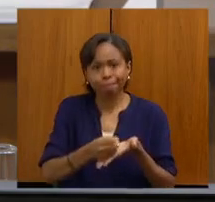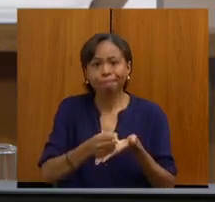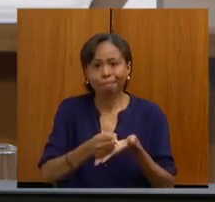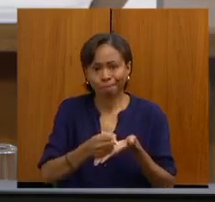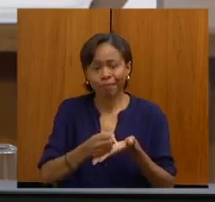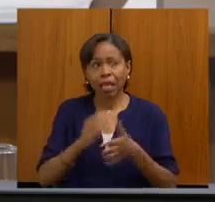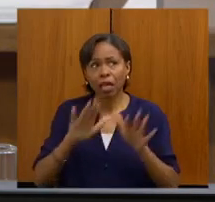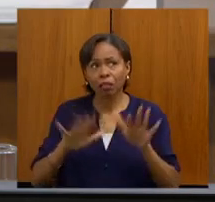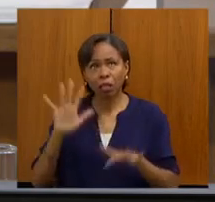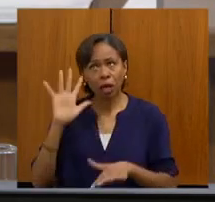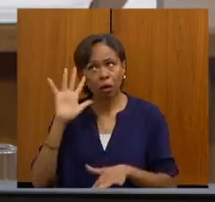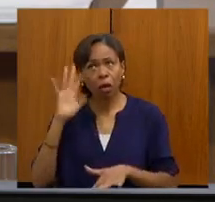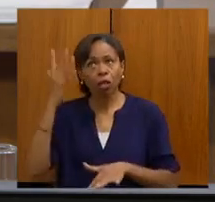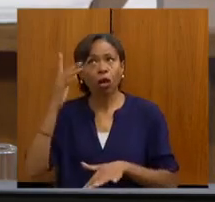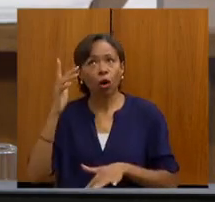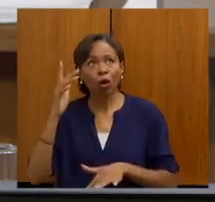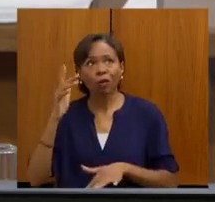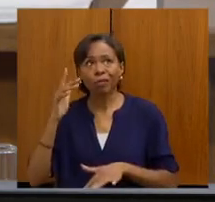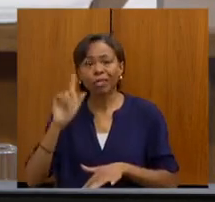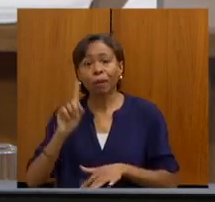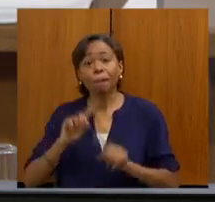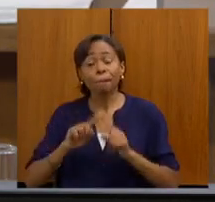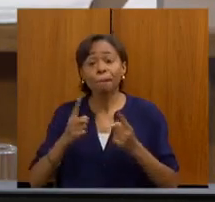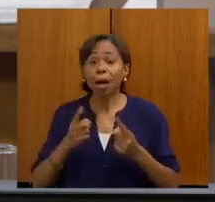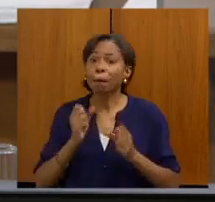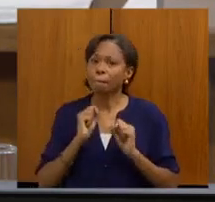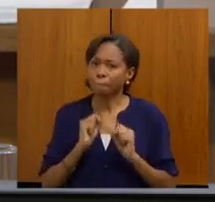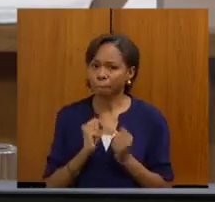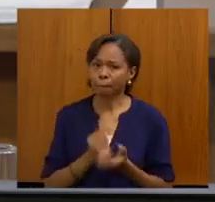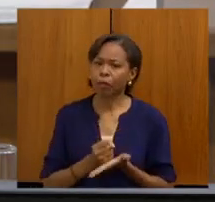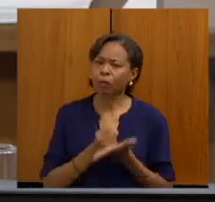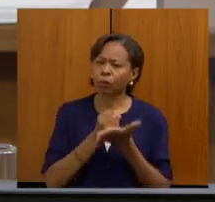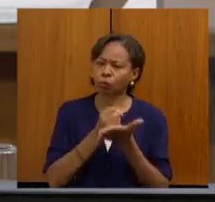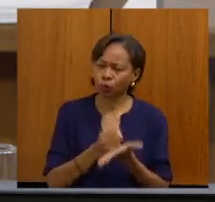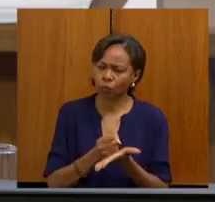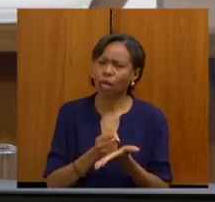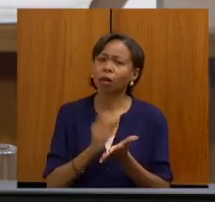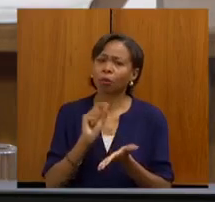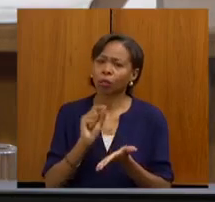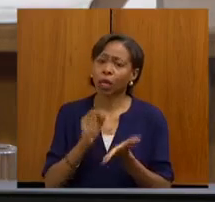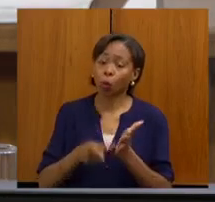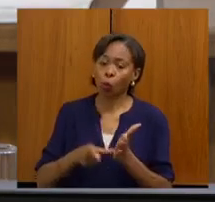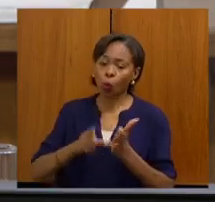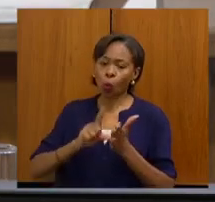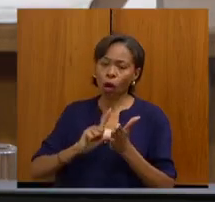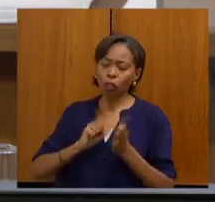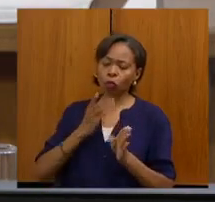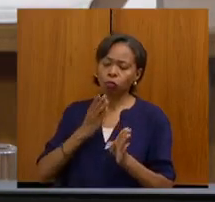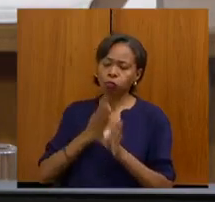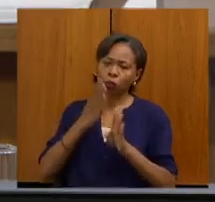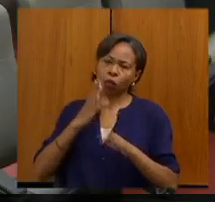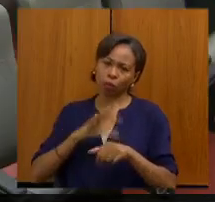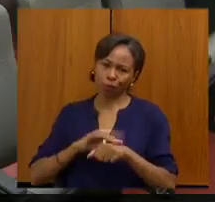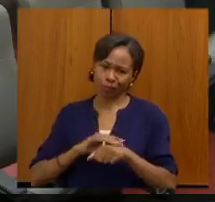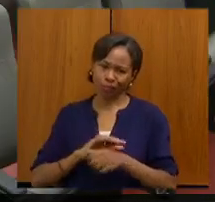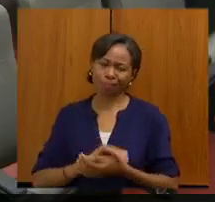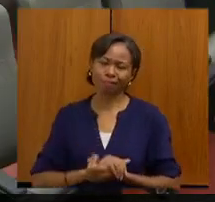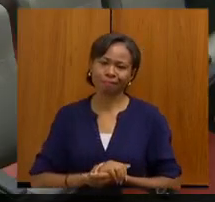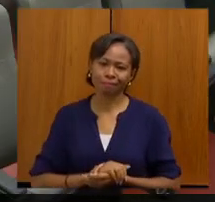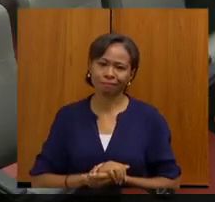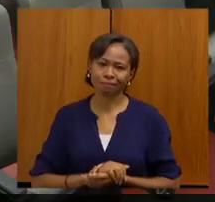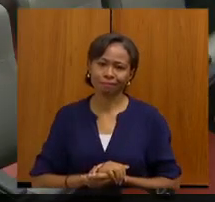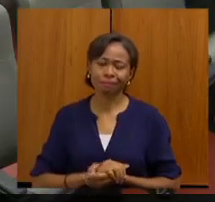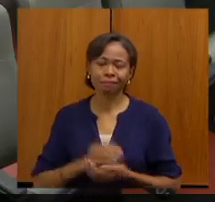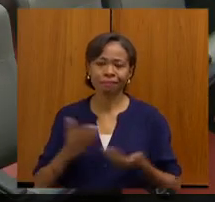ser a solução, mas pode ajudar muito, não é, doutora Ana? Muito. Esse diagnóstico lá na ponta. Então, eu quero muito aqui